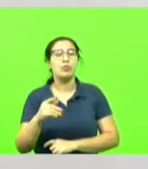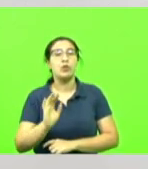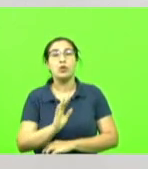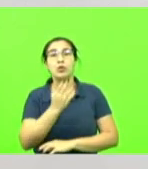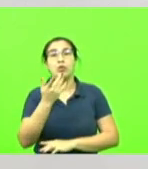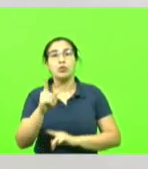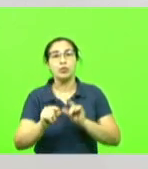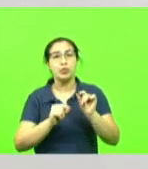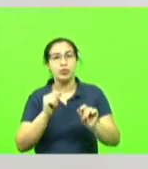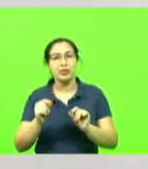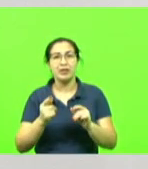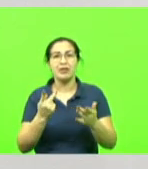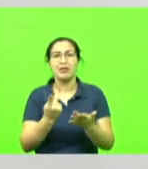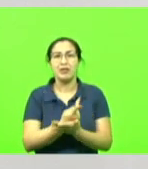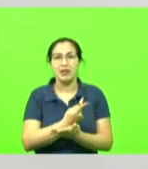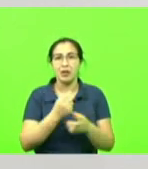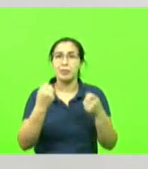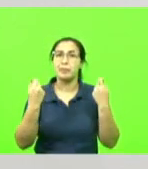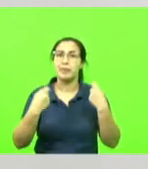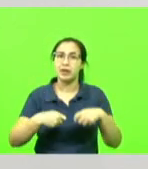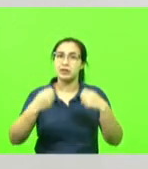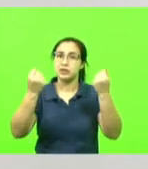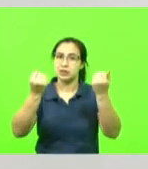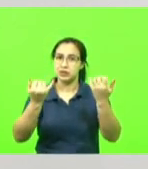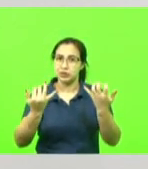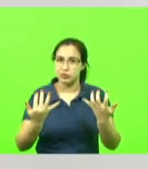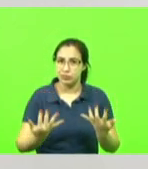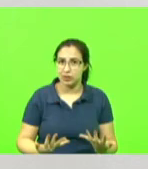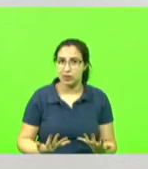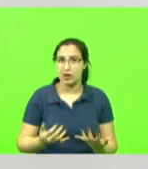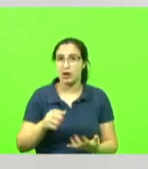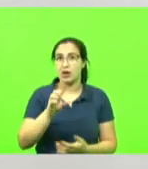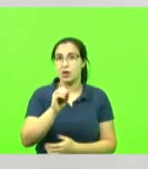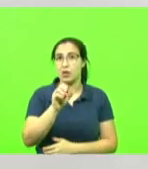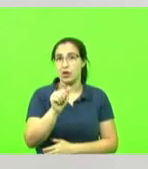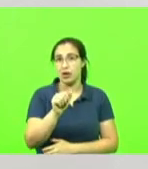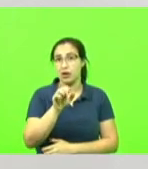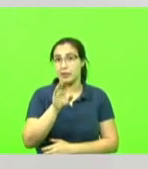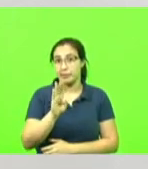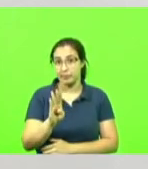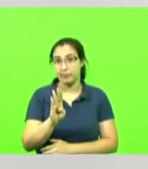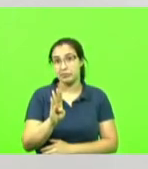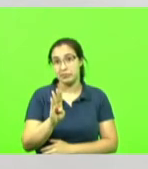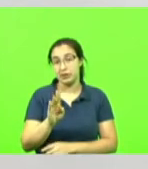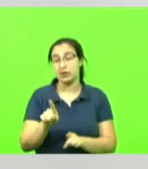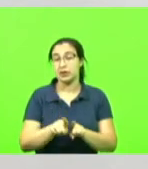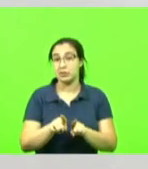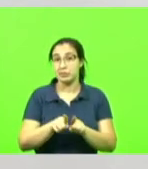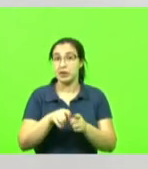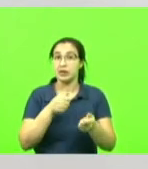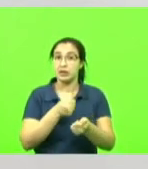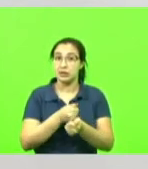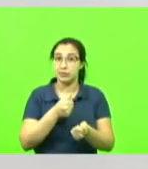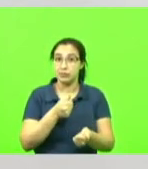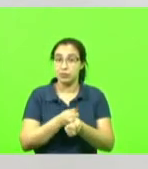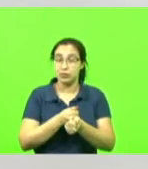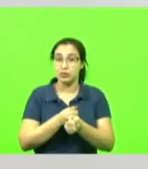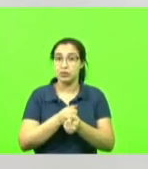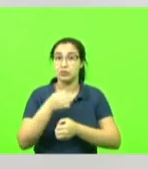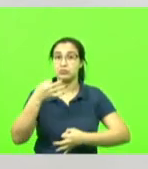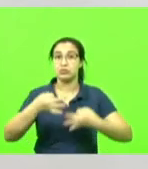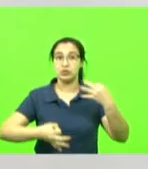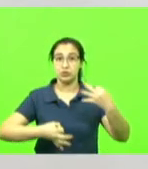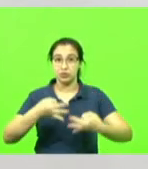esse erro vai ter que ser explicado à ordem dos advogados do Brasil e ao Tribunal de Justiça do Estado de Santa Catarina.